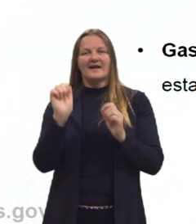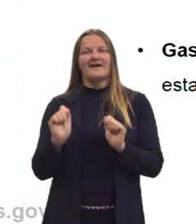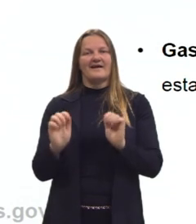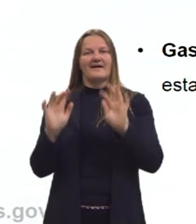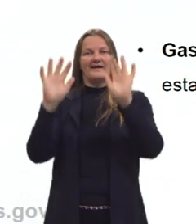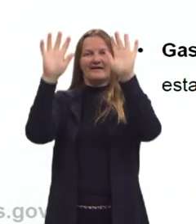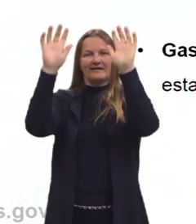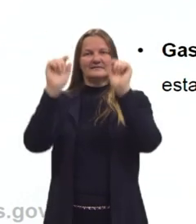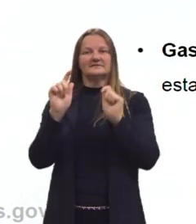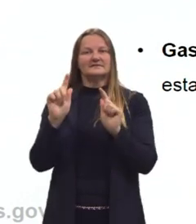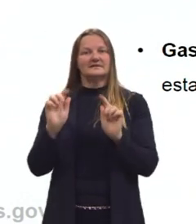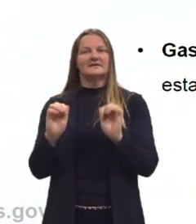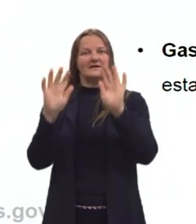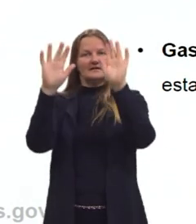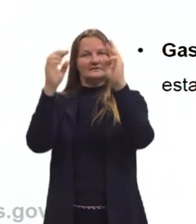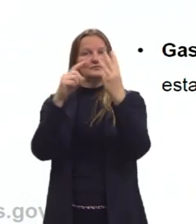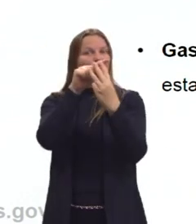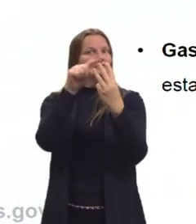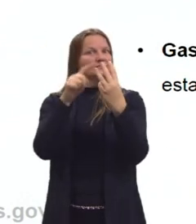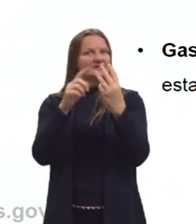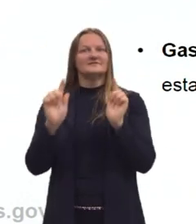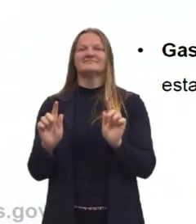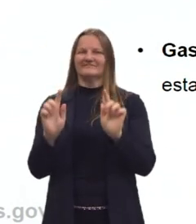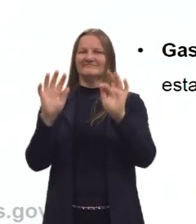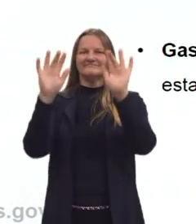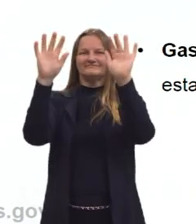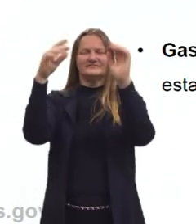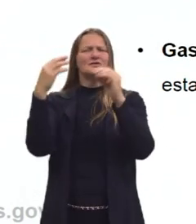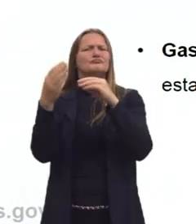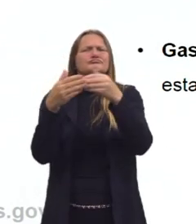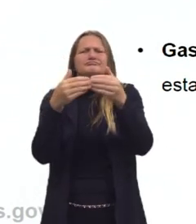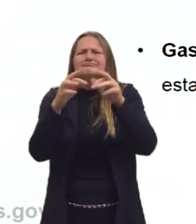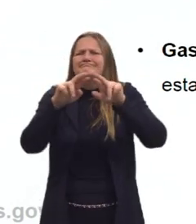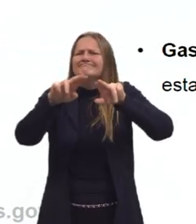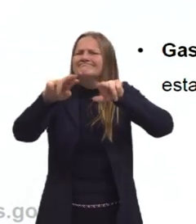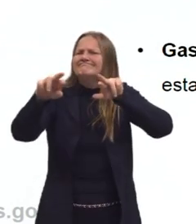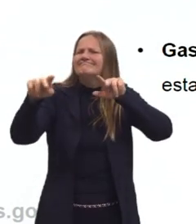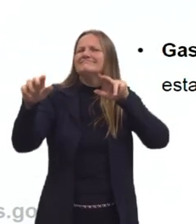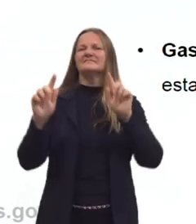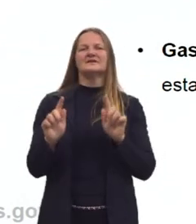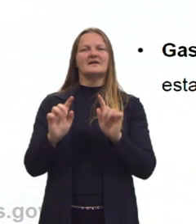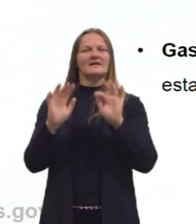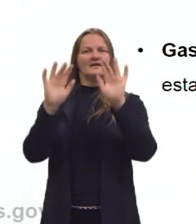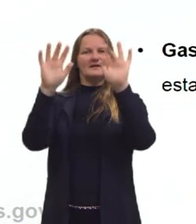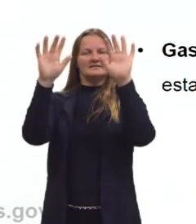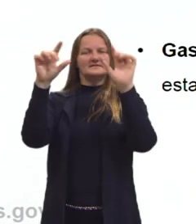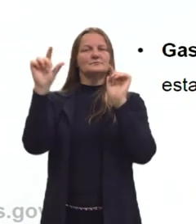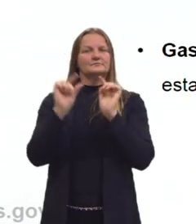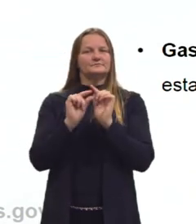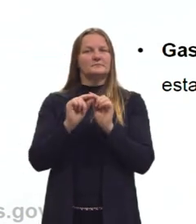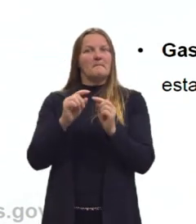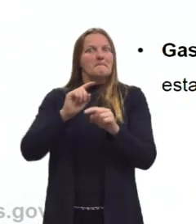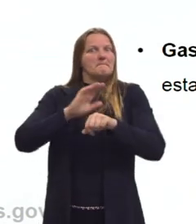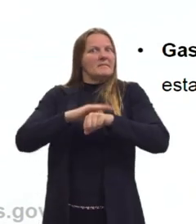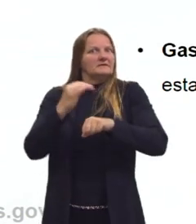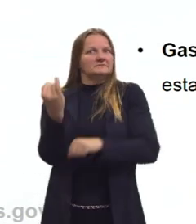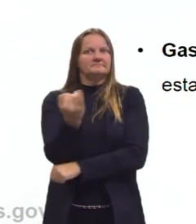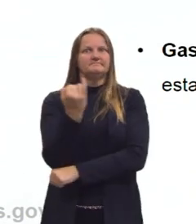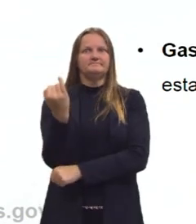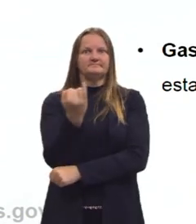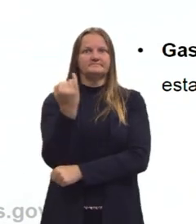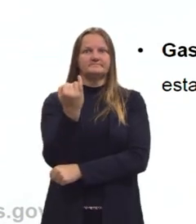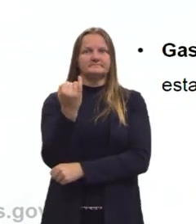nitrogênio, gás hidrogênio e gás oxigênio, dentre outros gases que estão em menores quantidades. Mas os majoritários, né? Os componentes